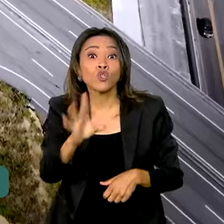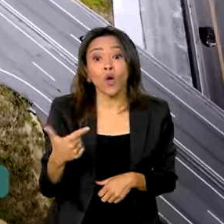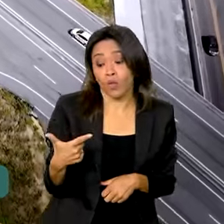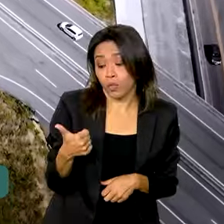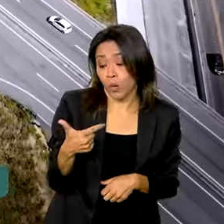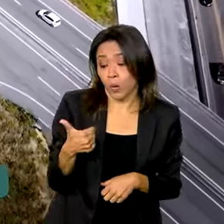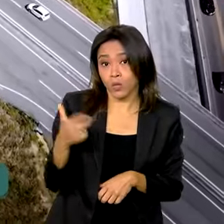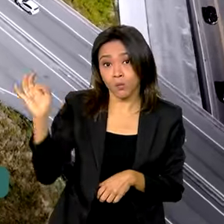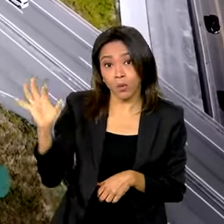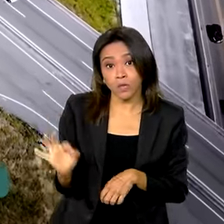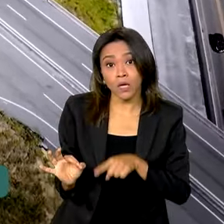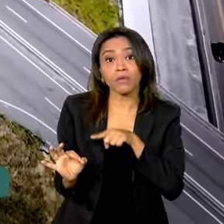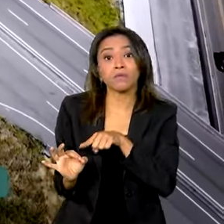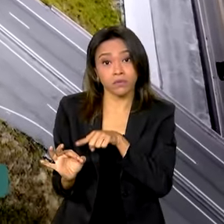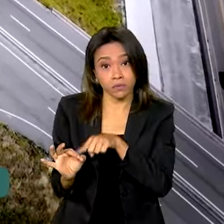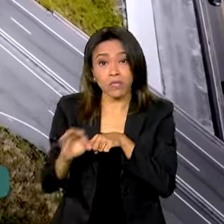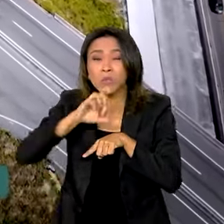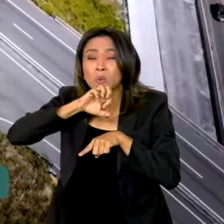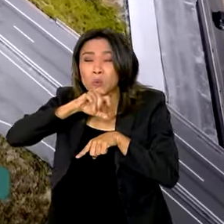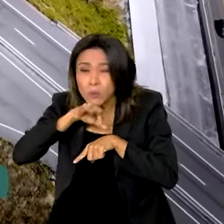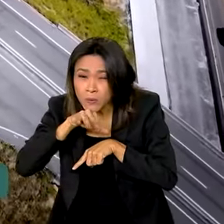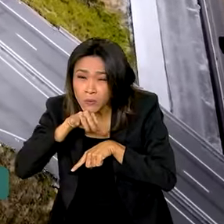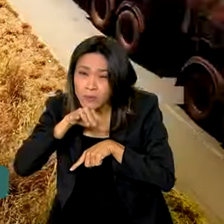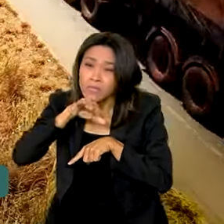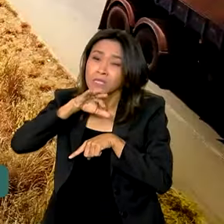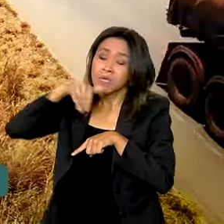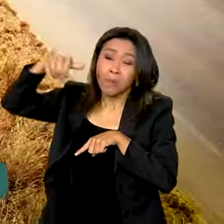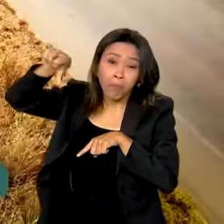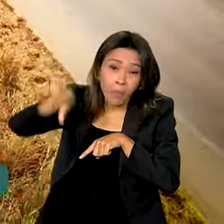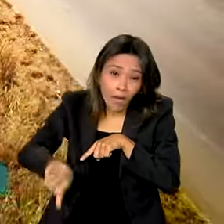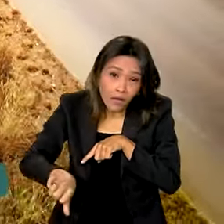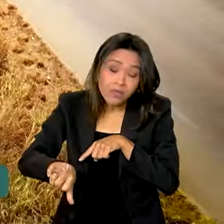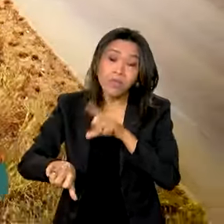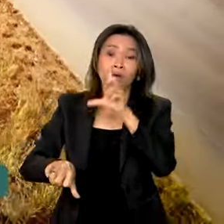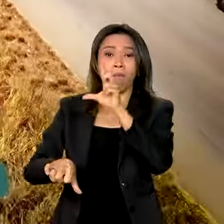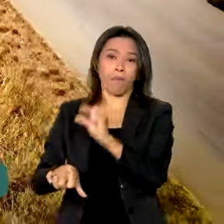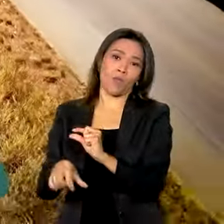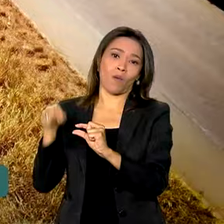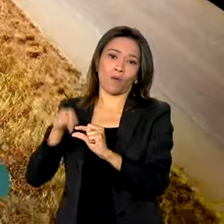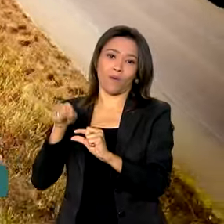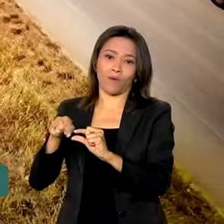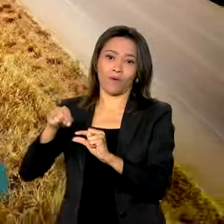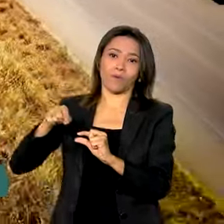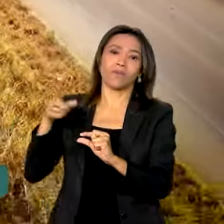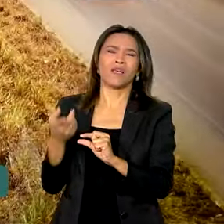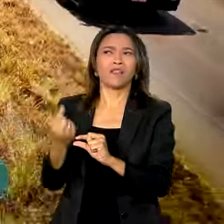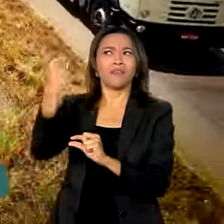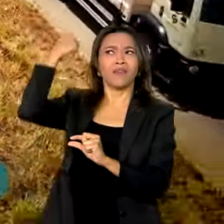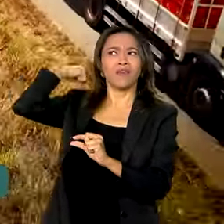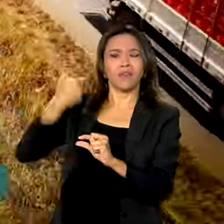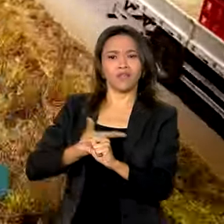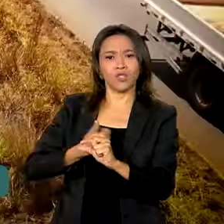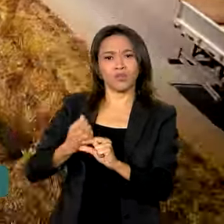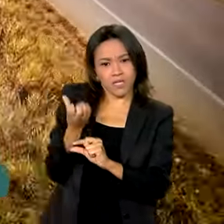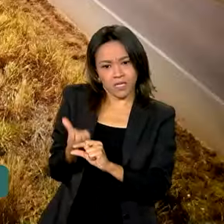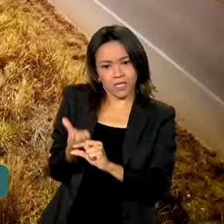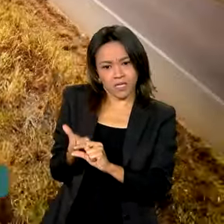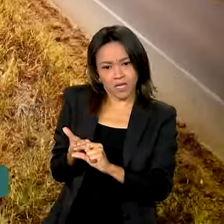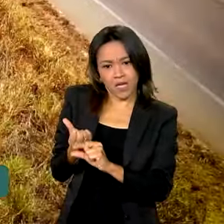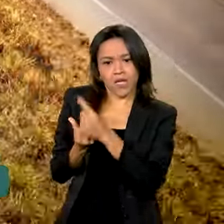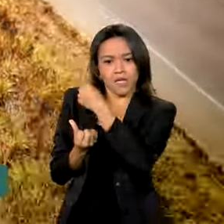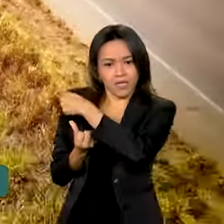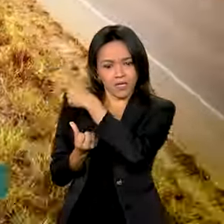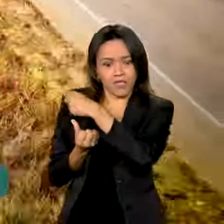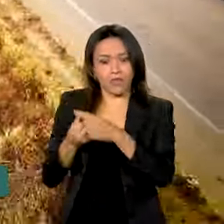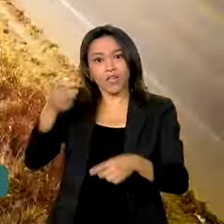% classificada como ruim ou péssimo. É o menor índice, então, desde 2016, marco